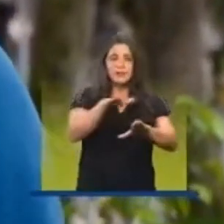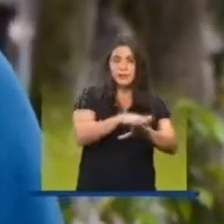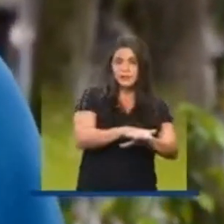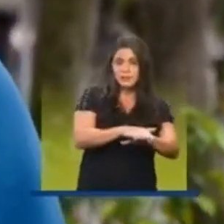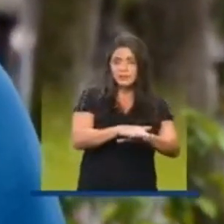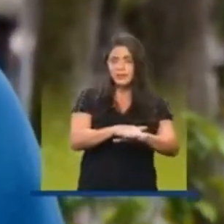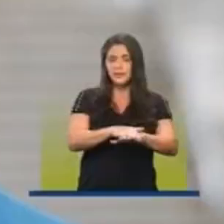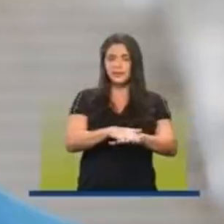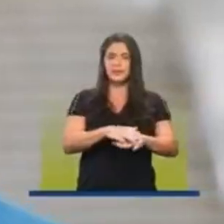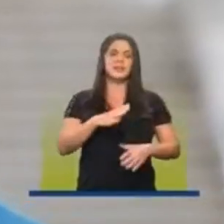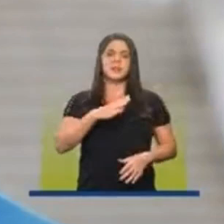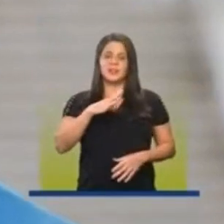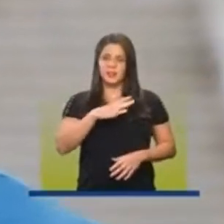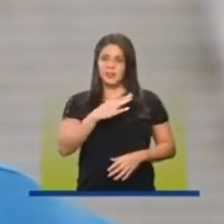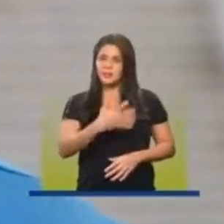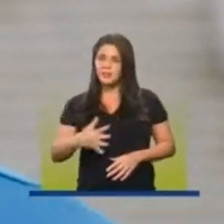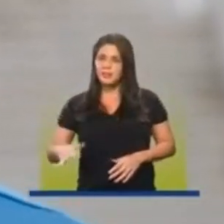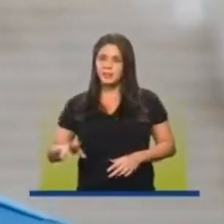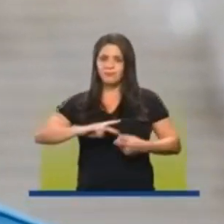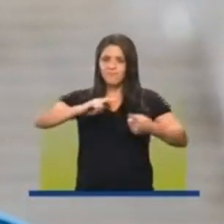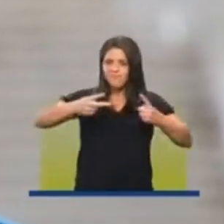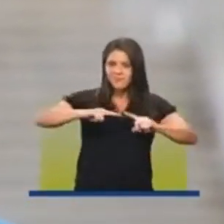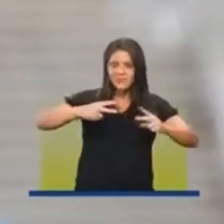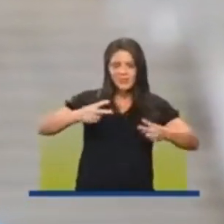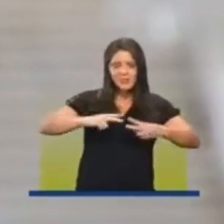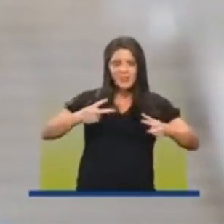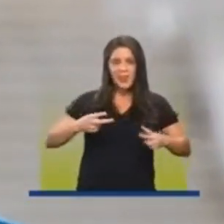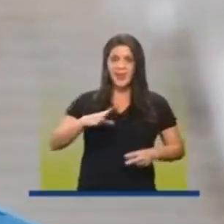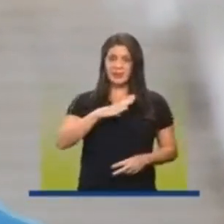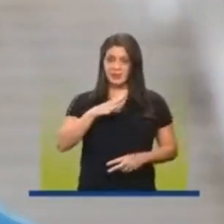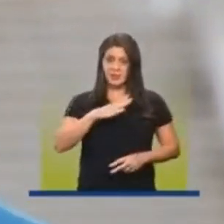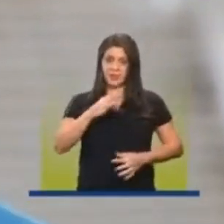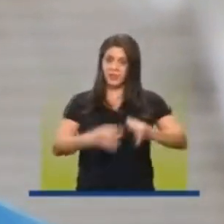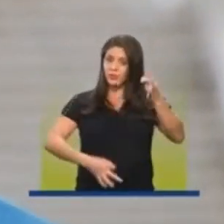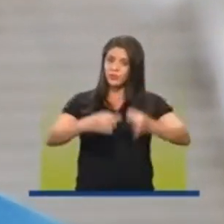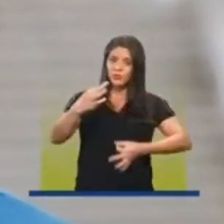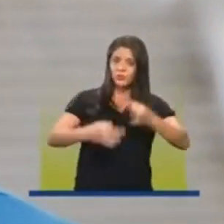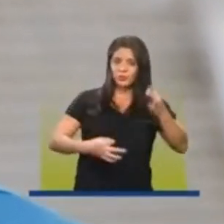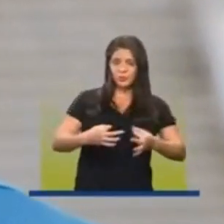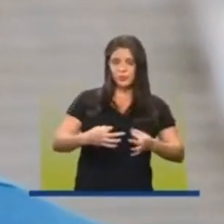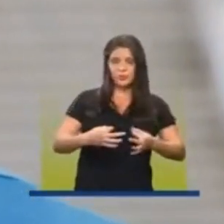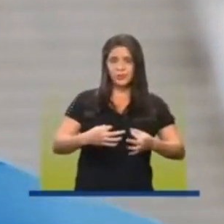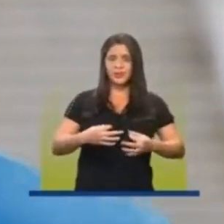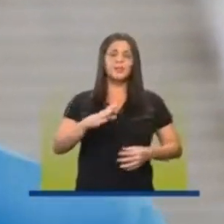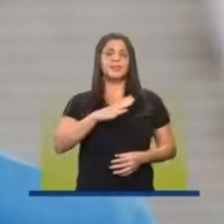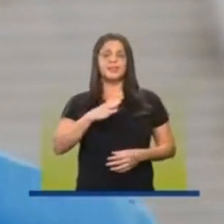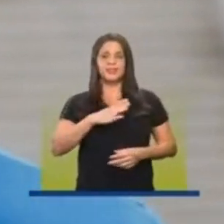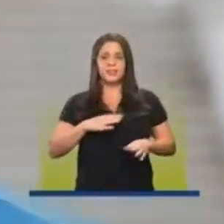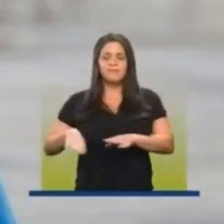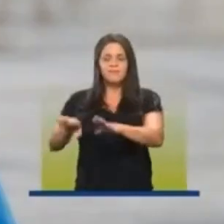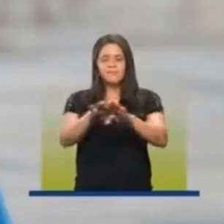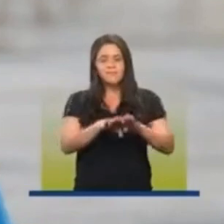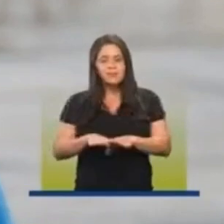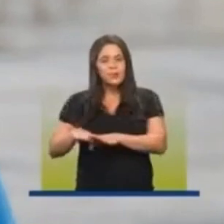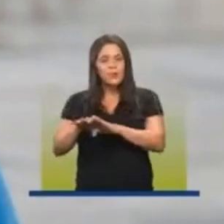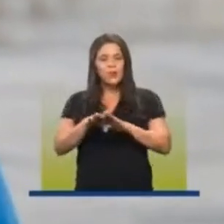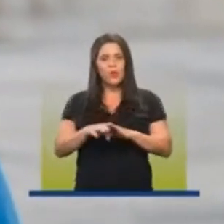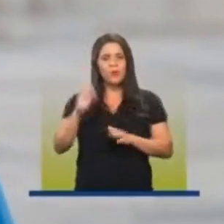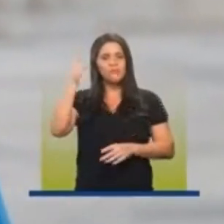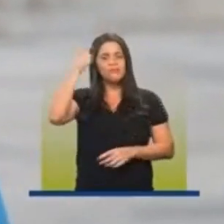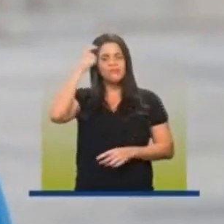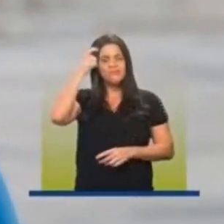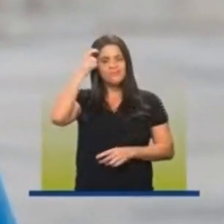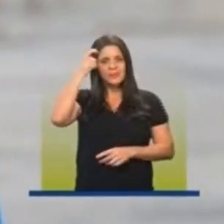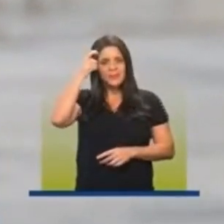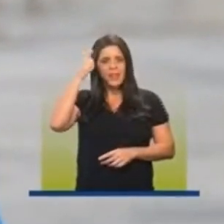toda a nossa cidade de Santos. Esse é o DNA da nossa cidade. Uma cidade mais justa, uma cidade igualitária, consciente de